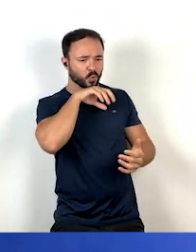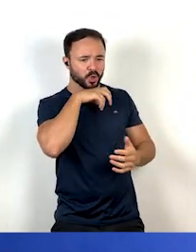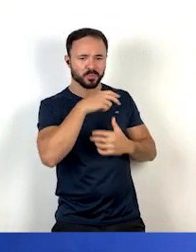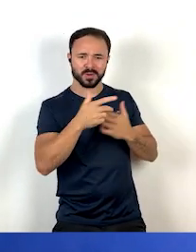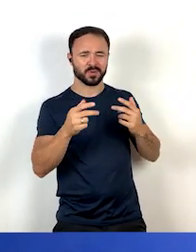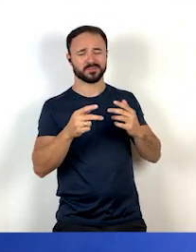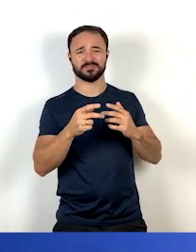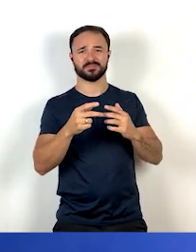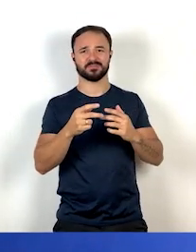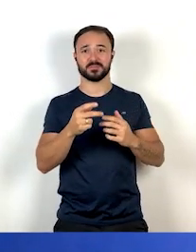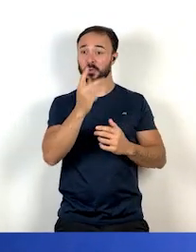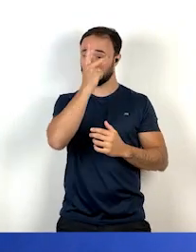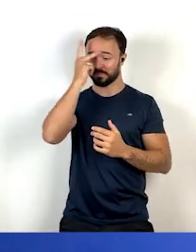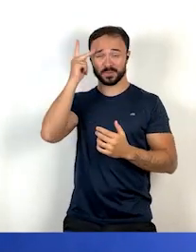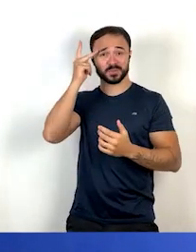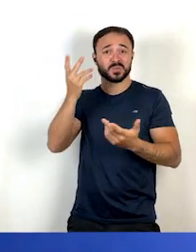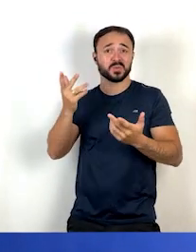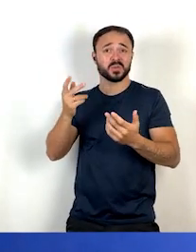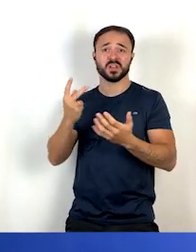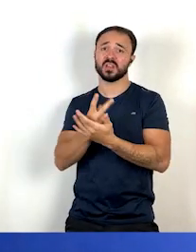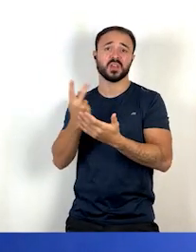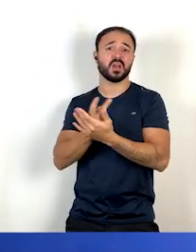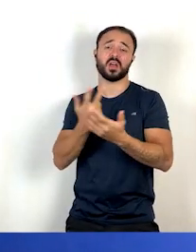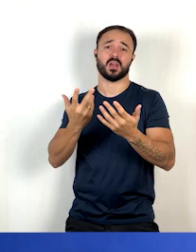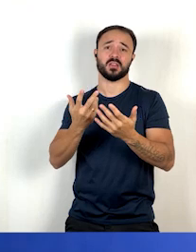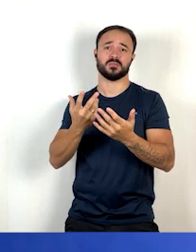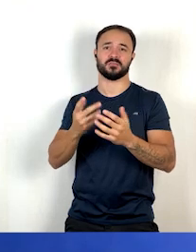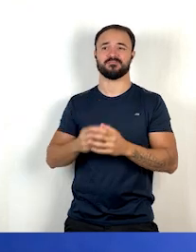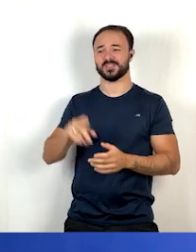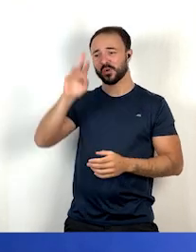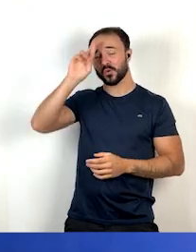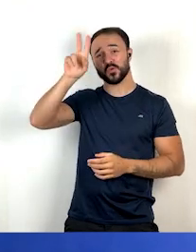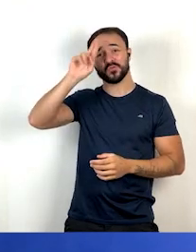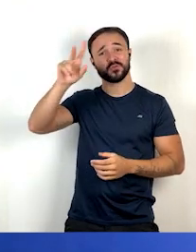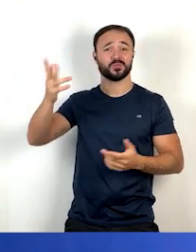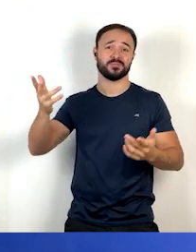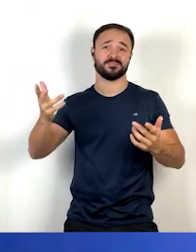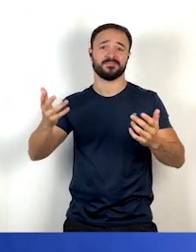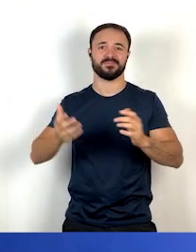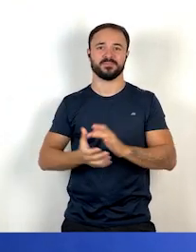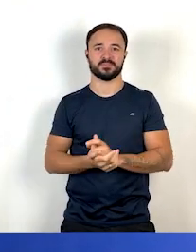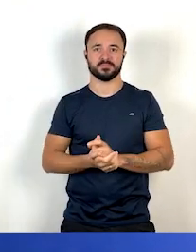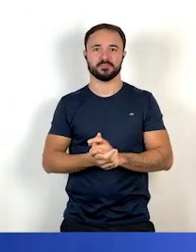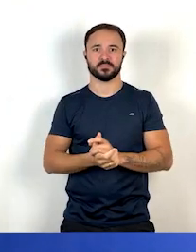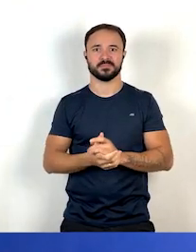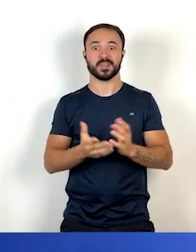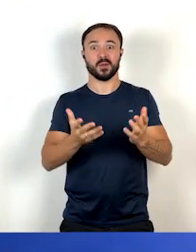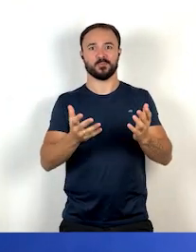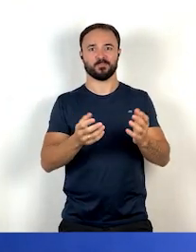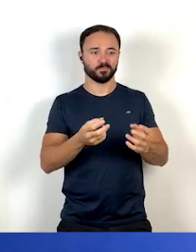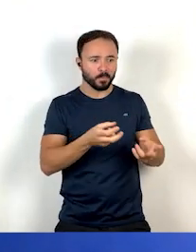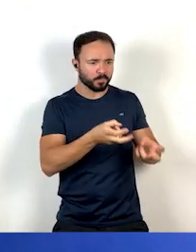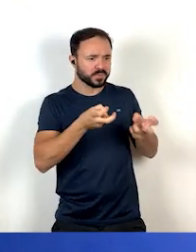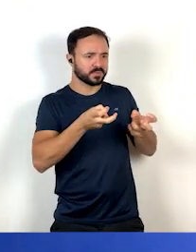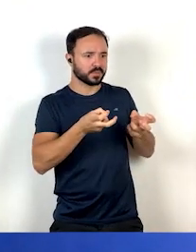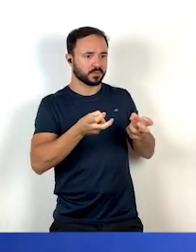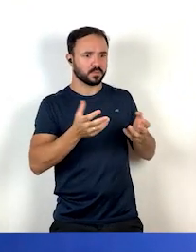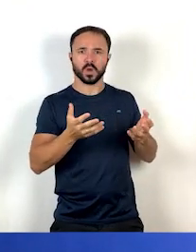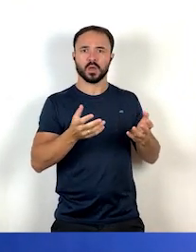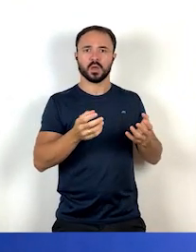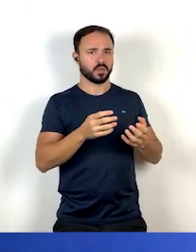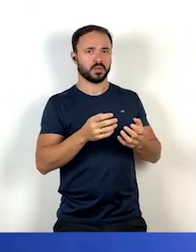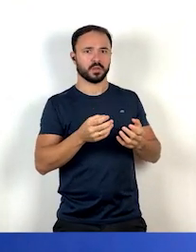bicho, apanhou o gente. Então, no ninho, Opa!